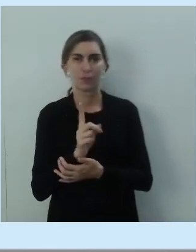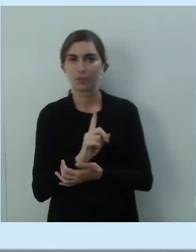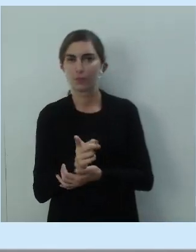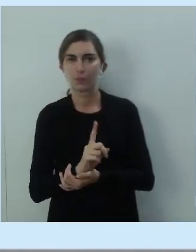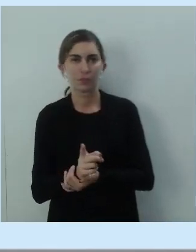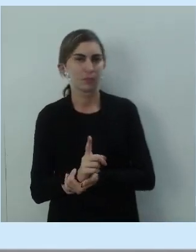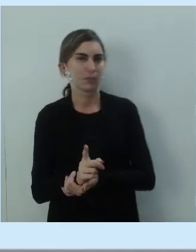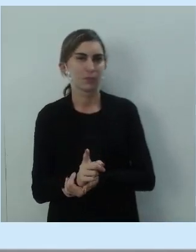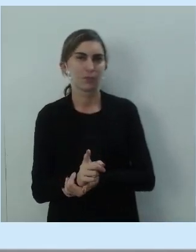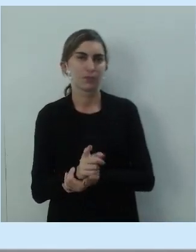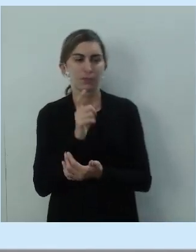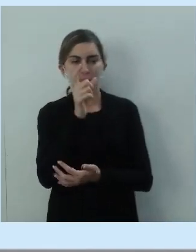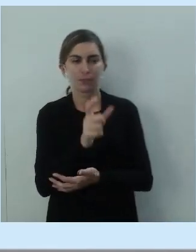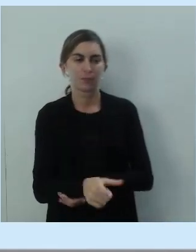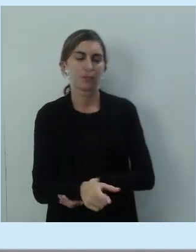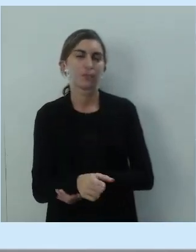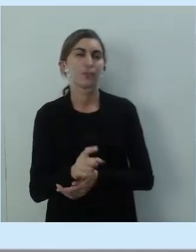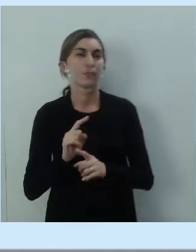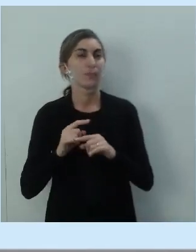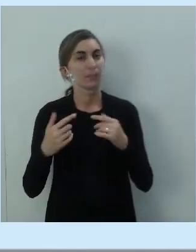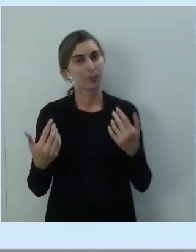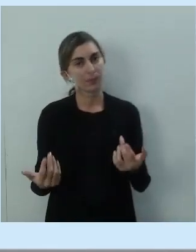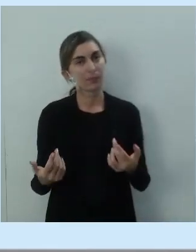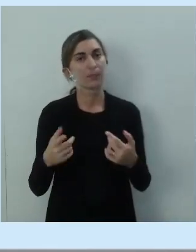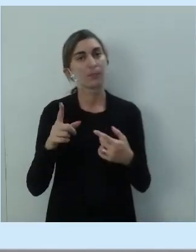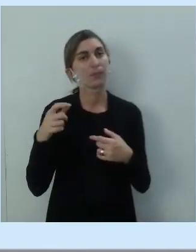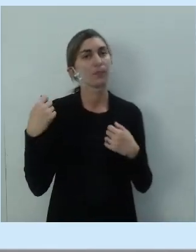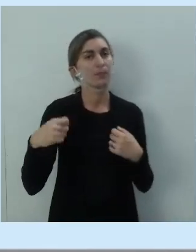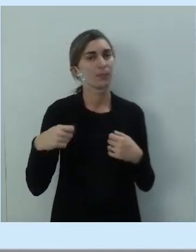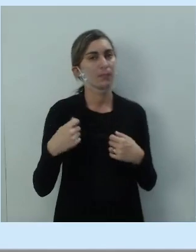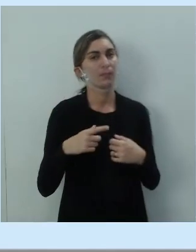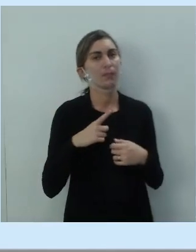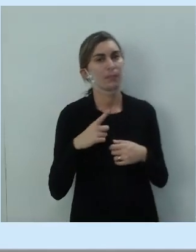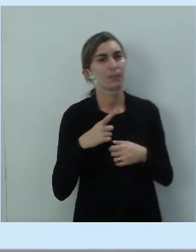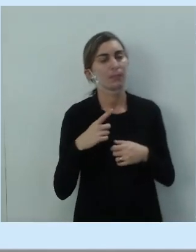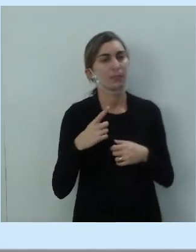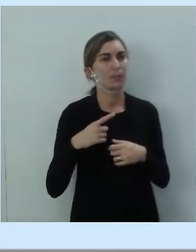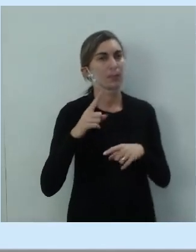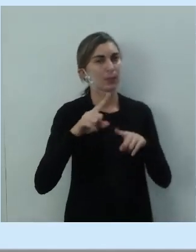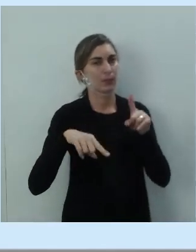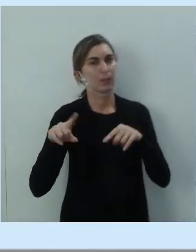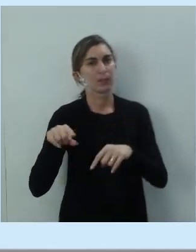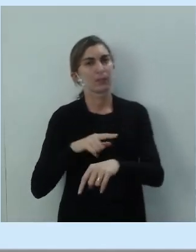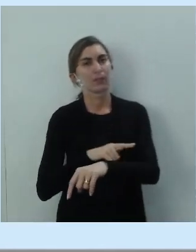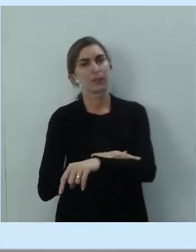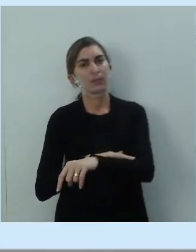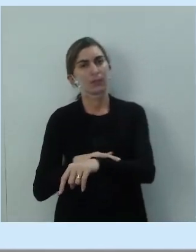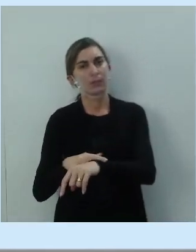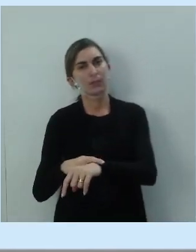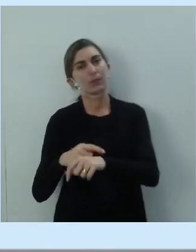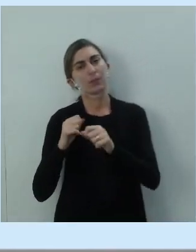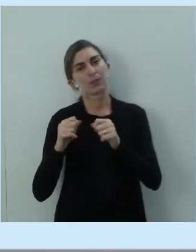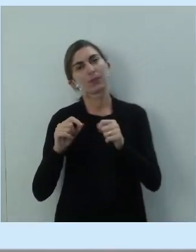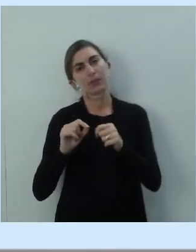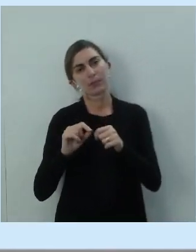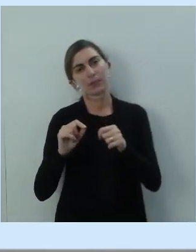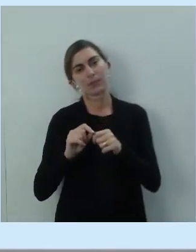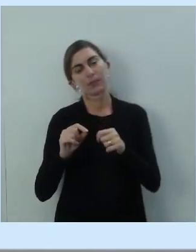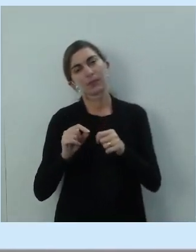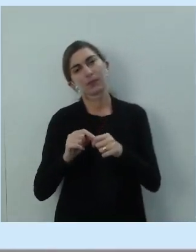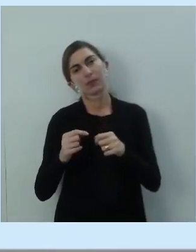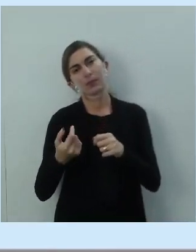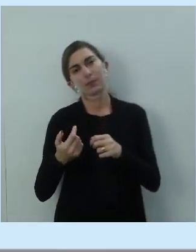interlocutor e aí você precisa ter um certo nível de educação para poder fazer esse